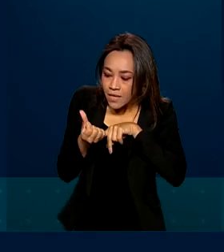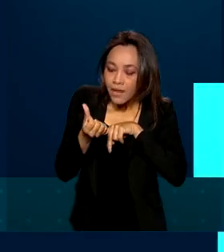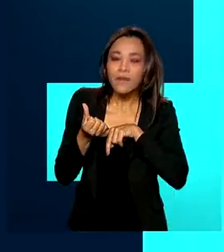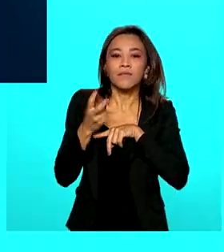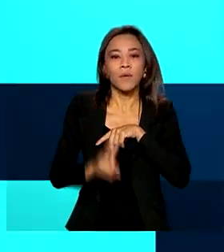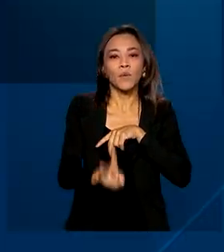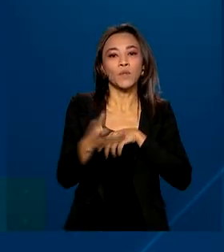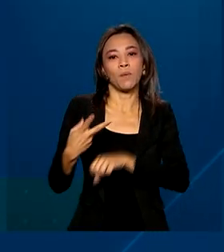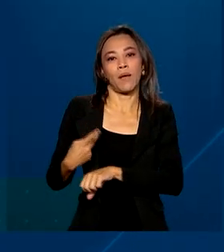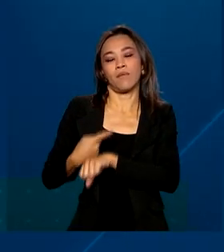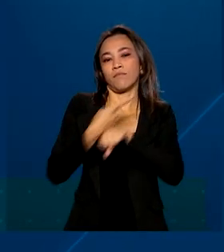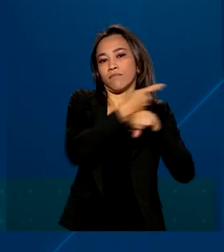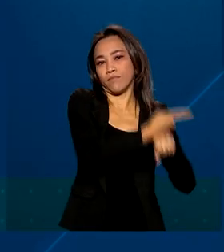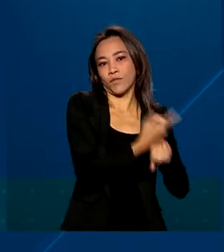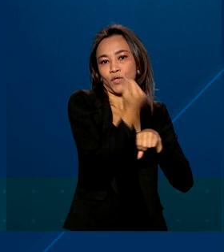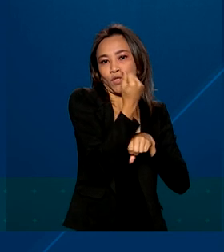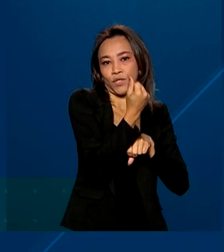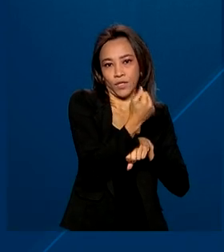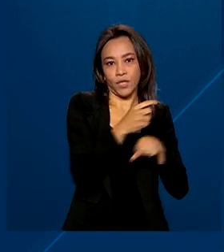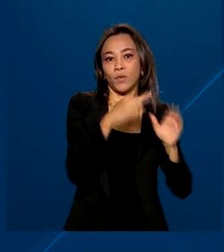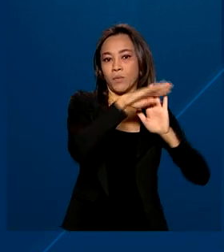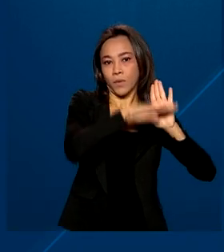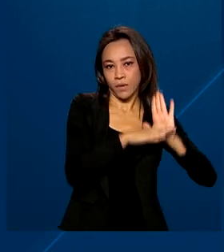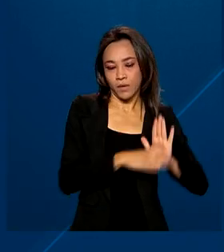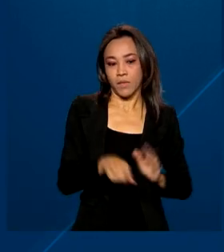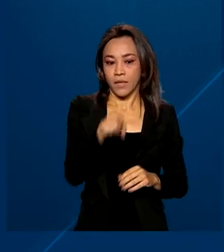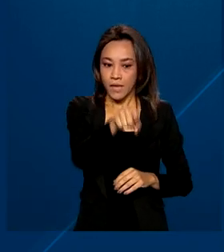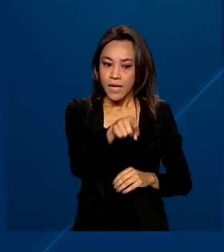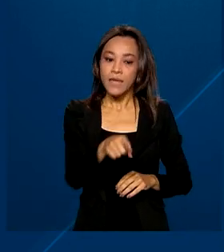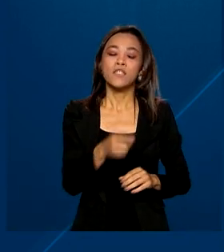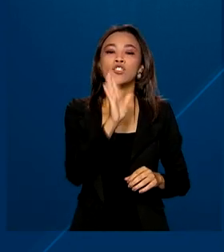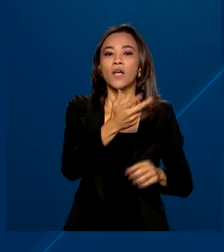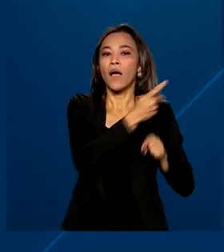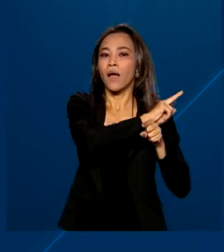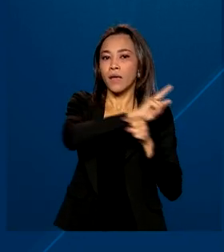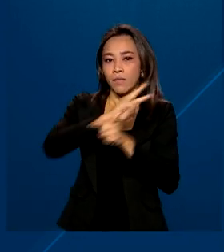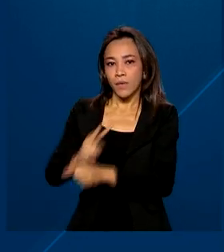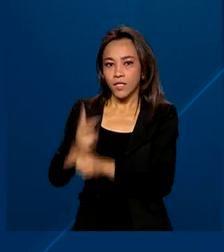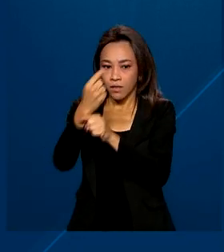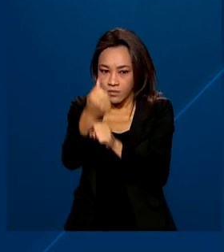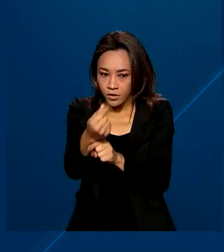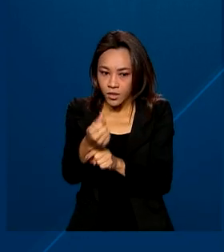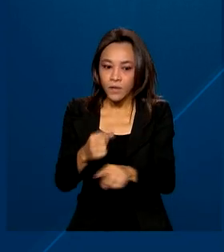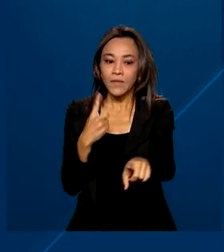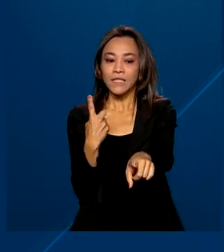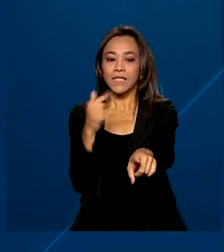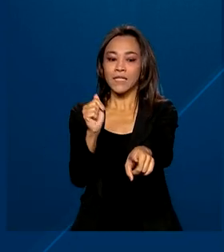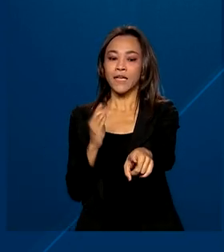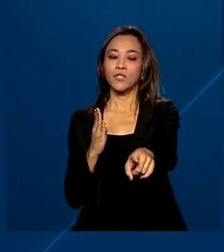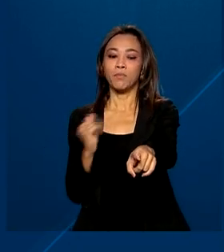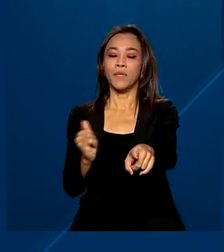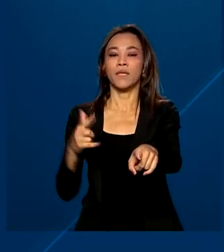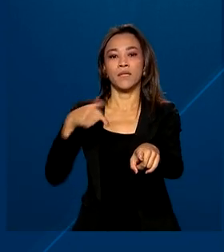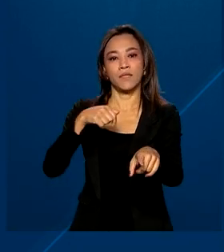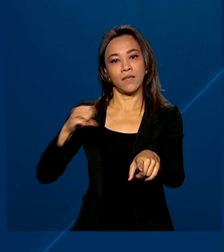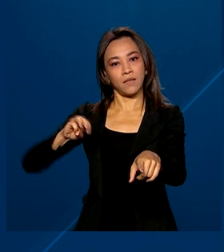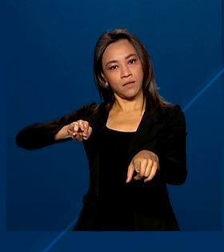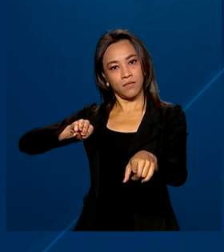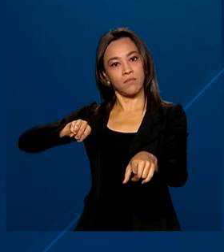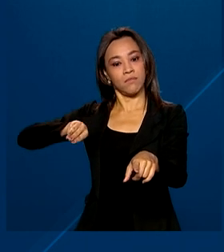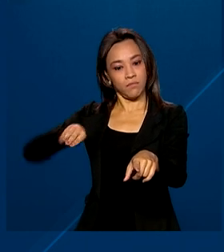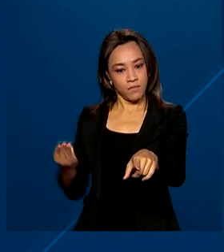Pronamp. Em 14 dias de operação do Pronamp, foram emprestados R 17,7 bilhões